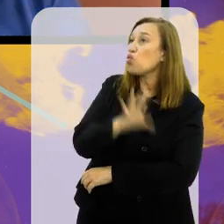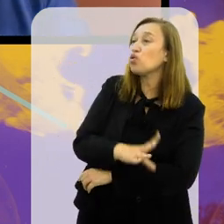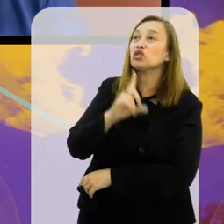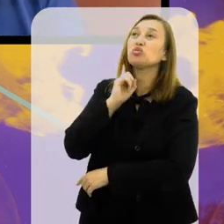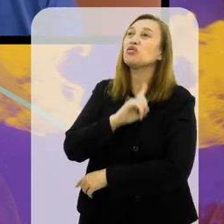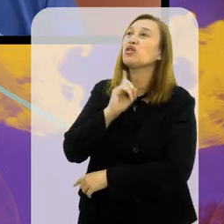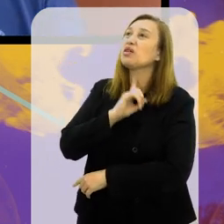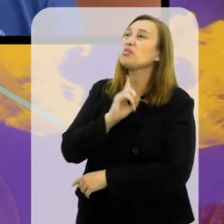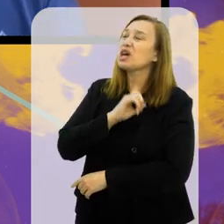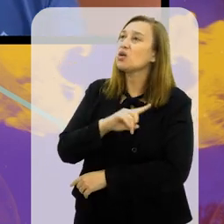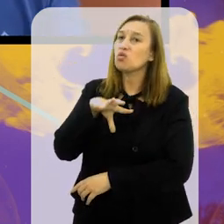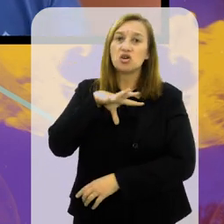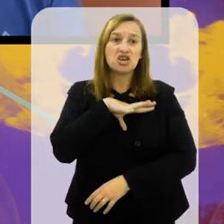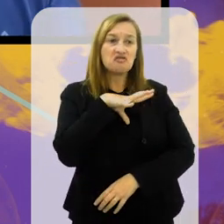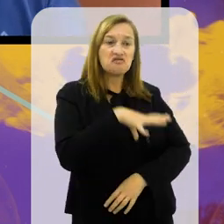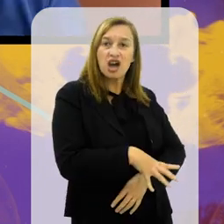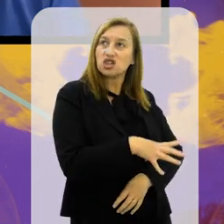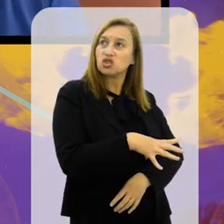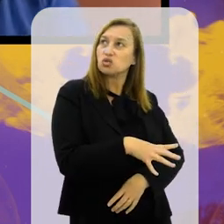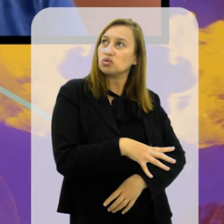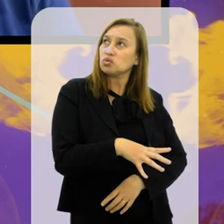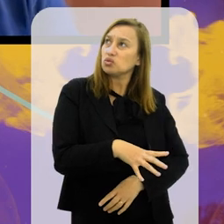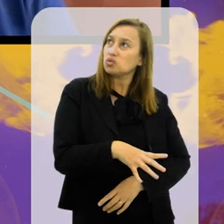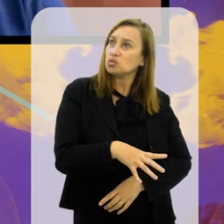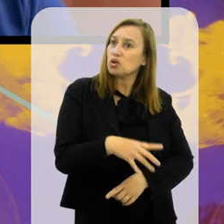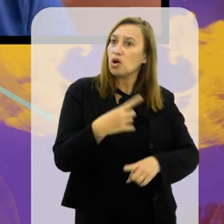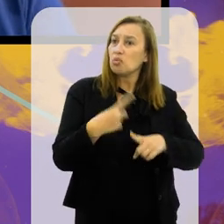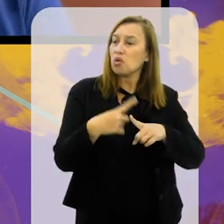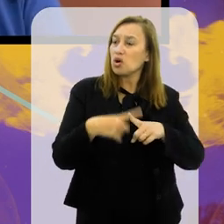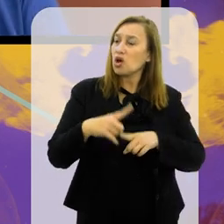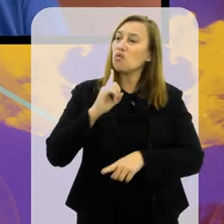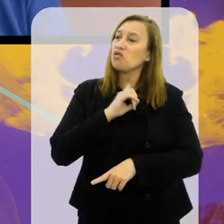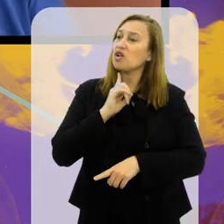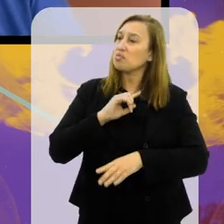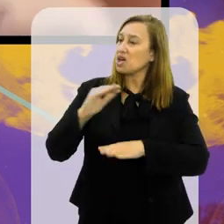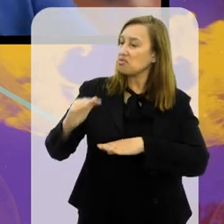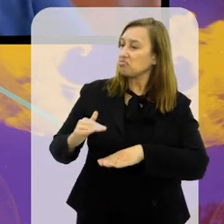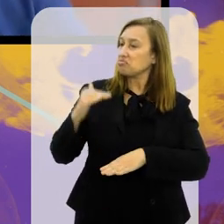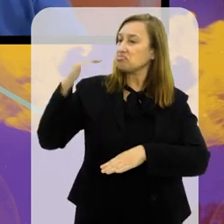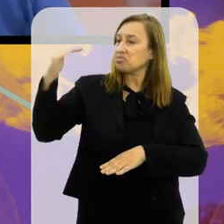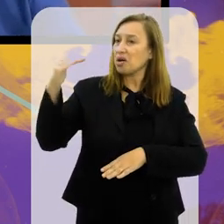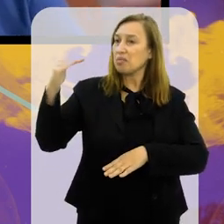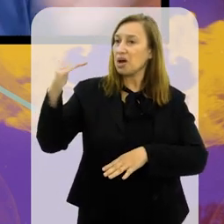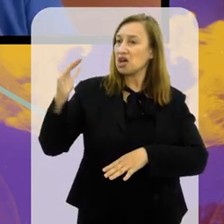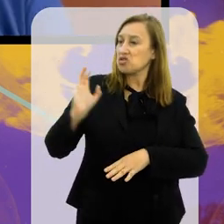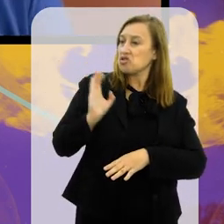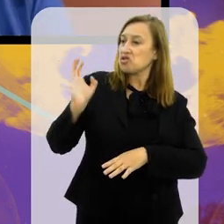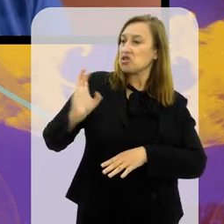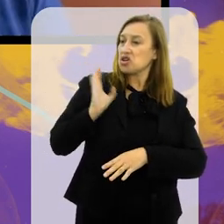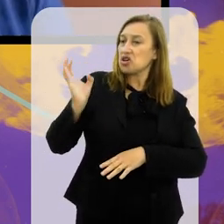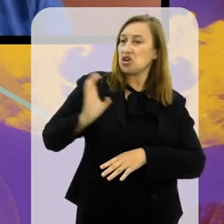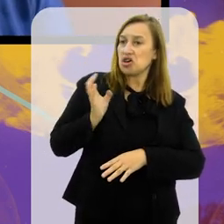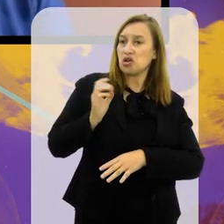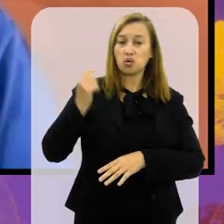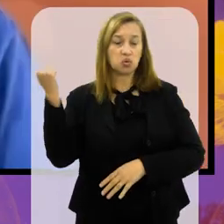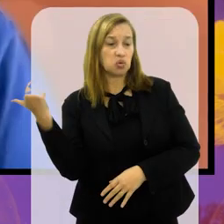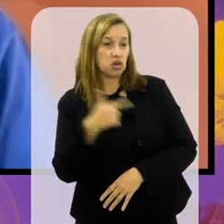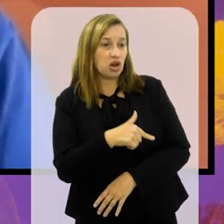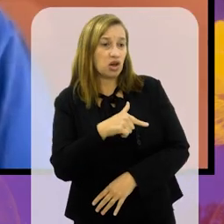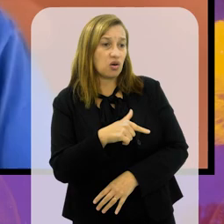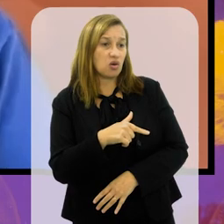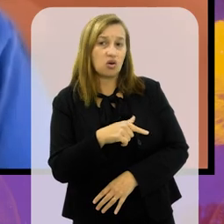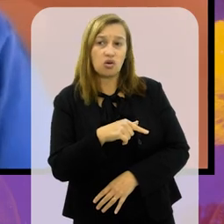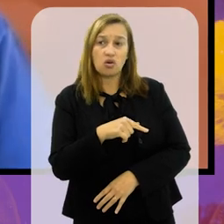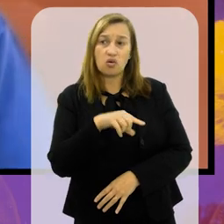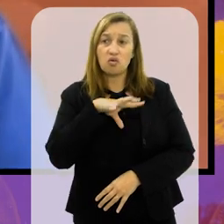fala assim, esse é o último Flamengo e Vasco que o Flamengo está superior financeiramente. E